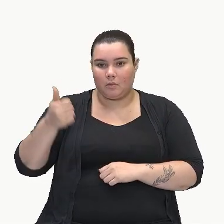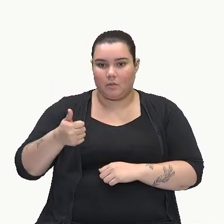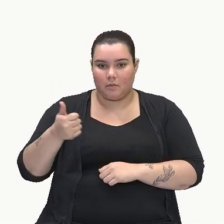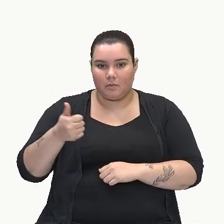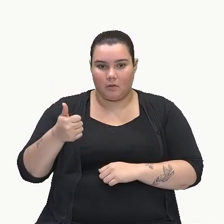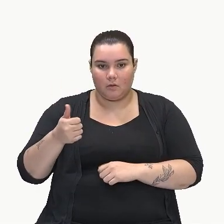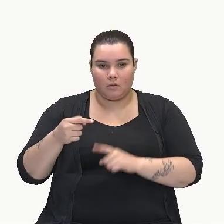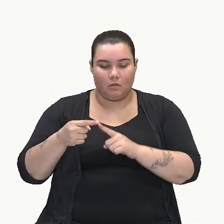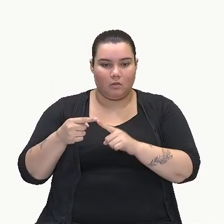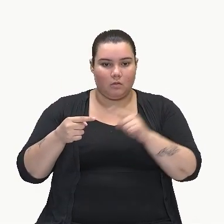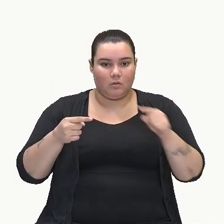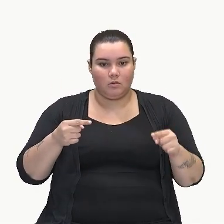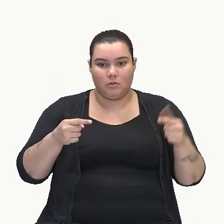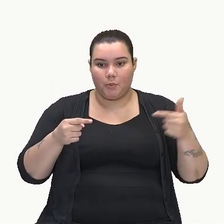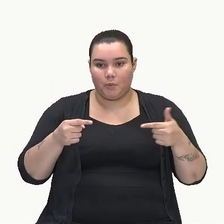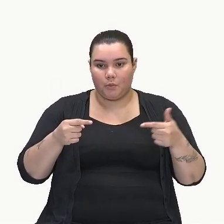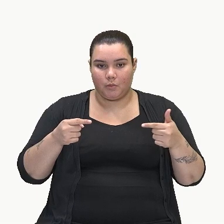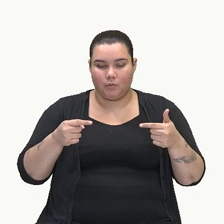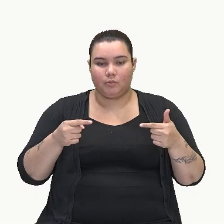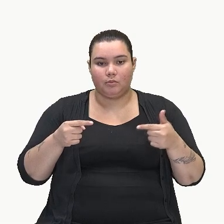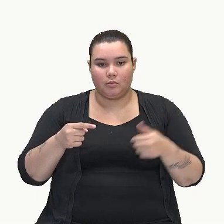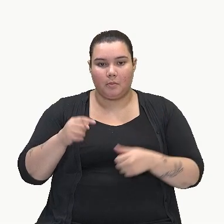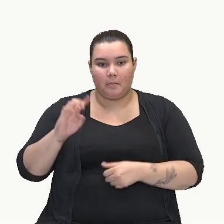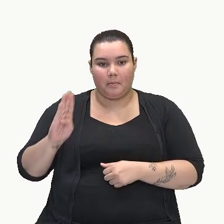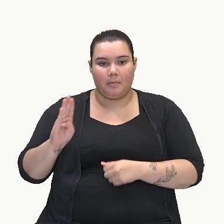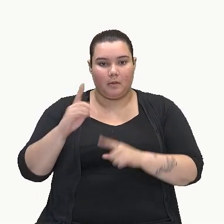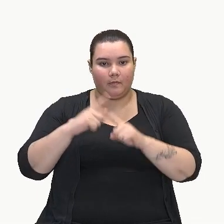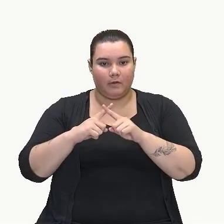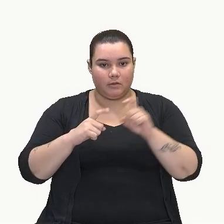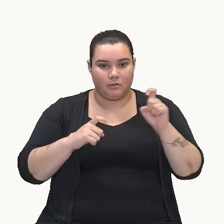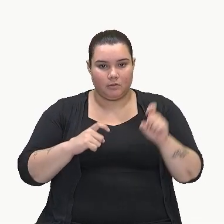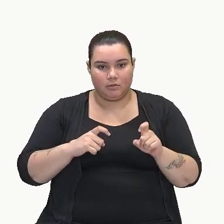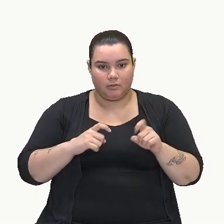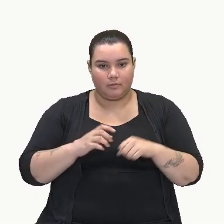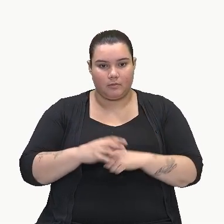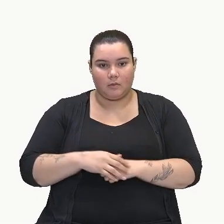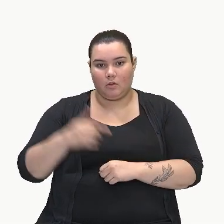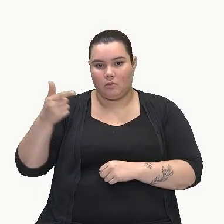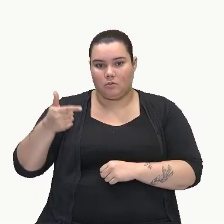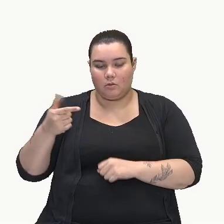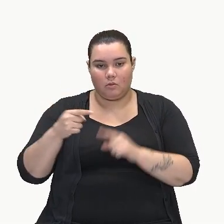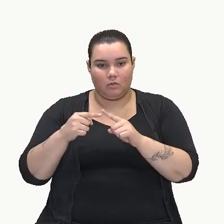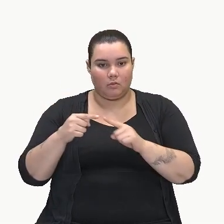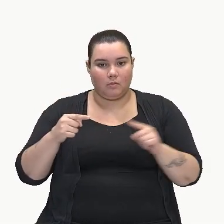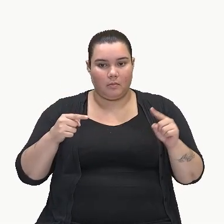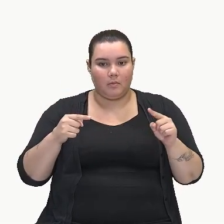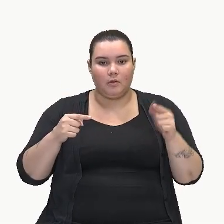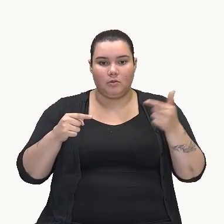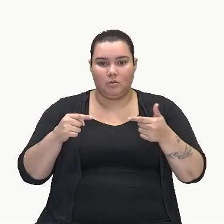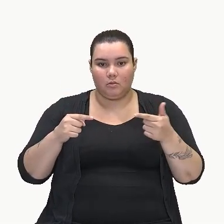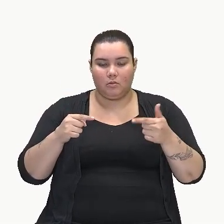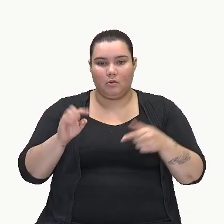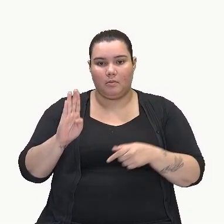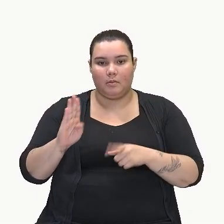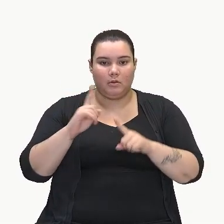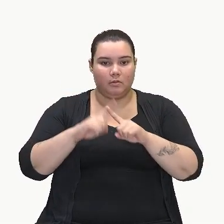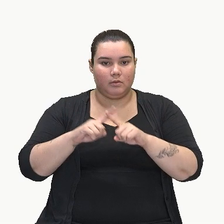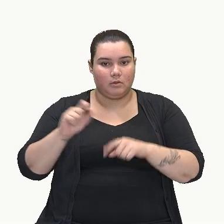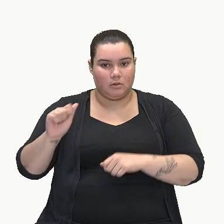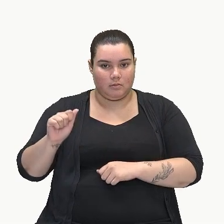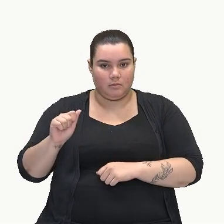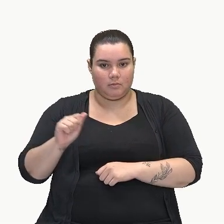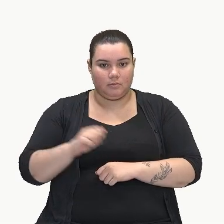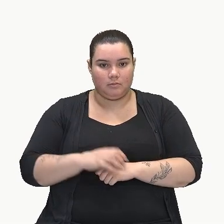pelo segundo, b vezes x, e o segundo pelo segundo, b vezes a.